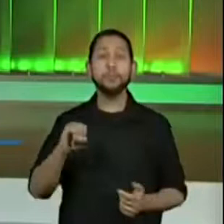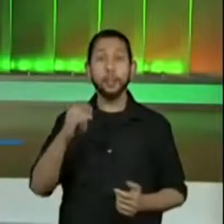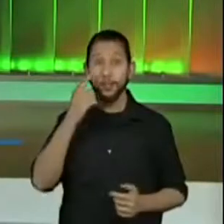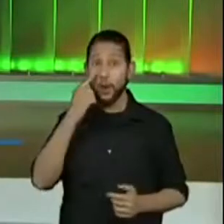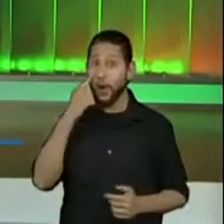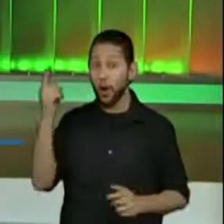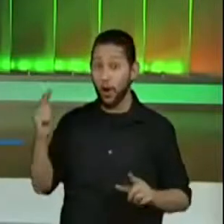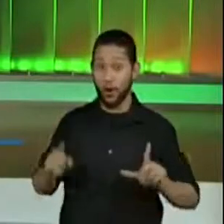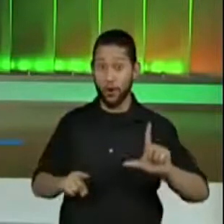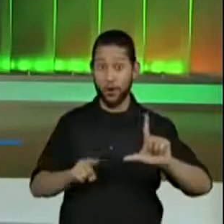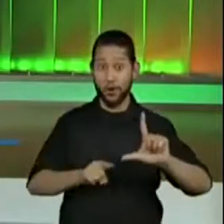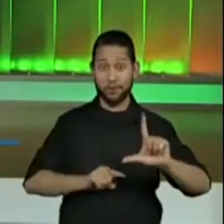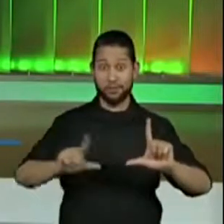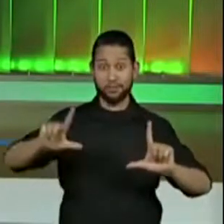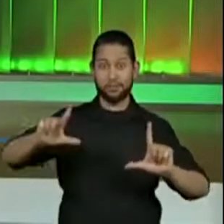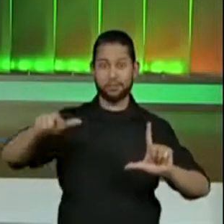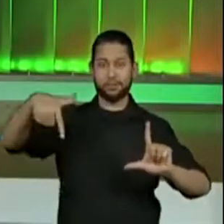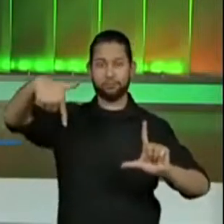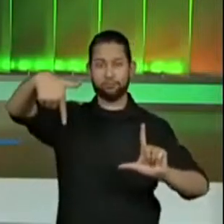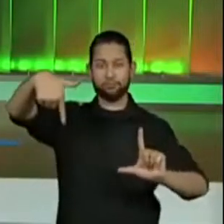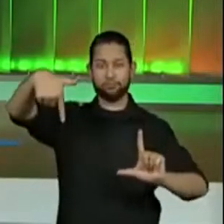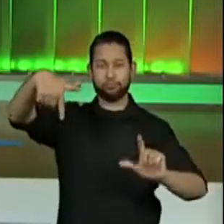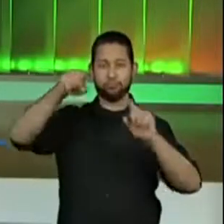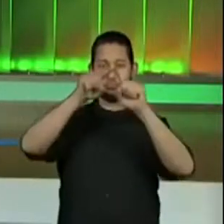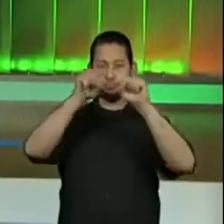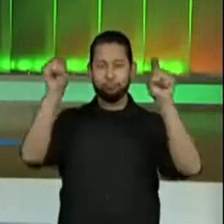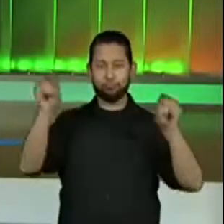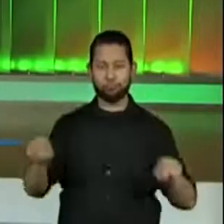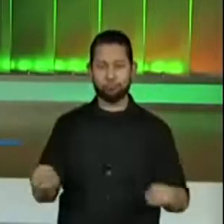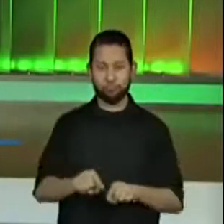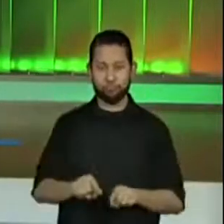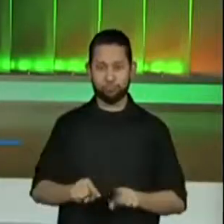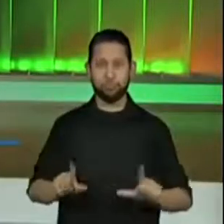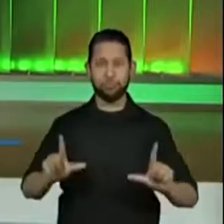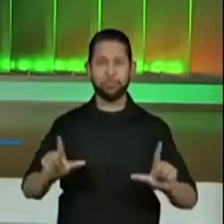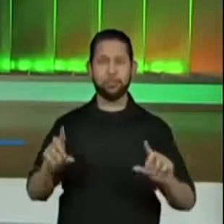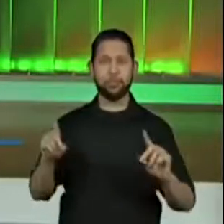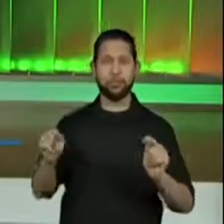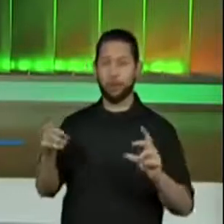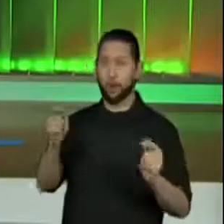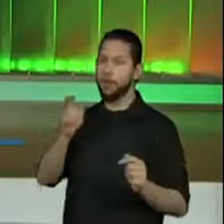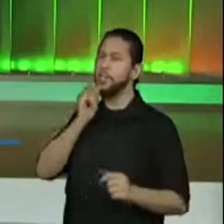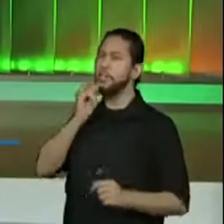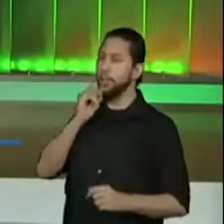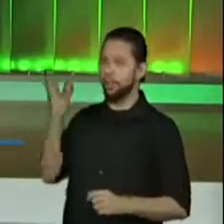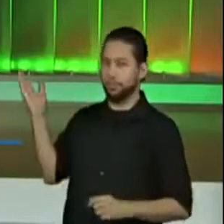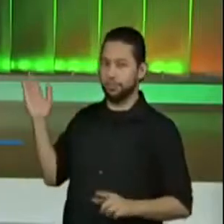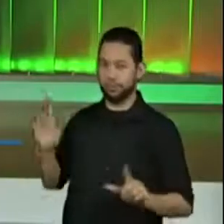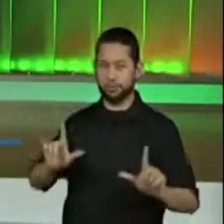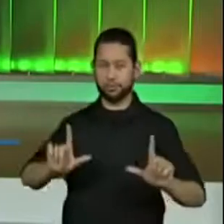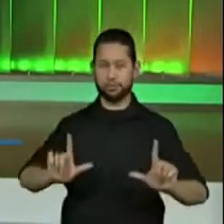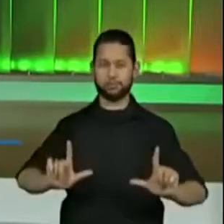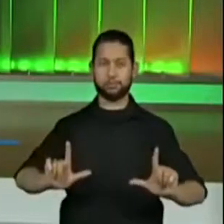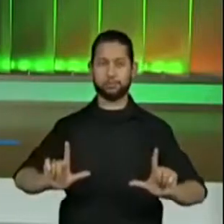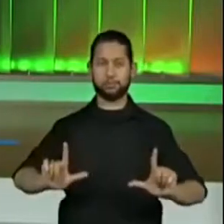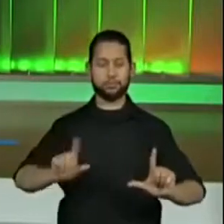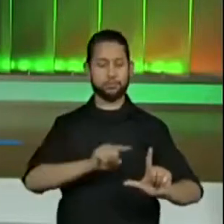100 centímetros... Vou aqui, vou aqui, vou aqui. De 100